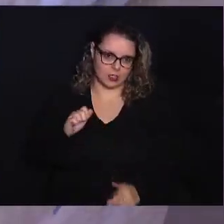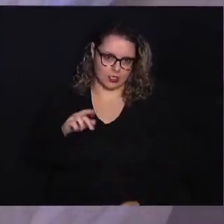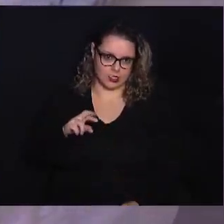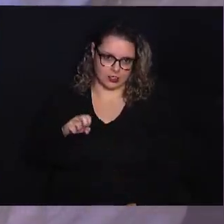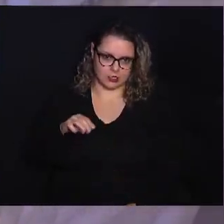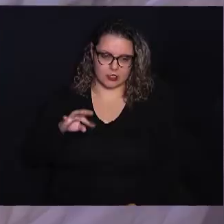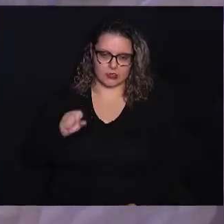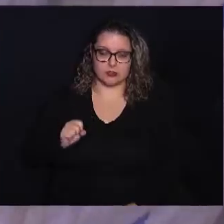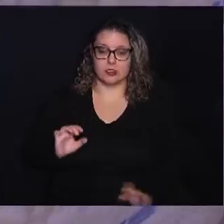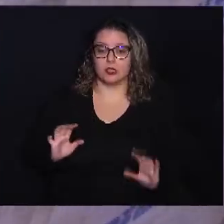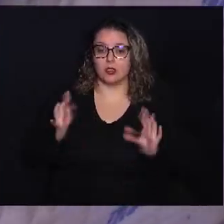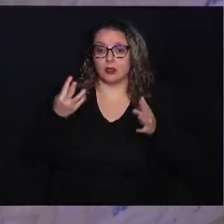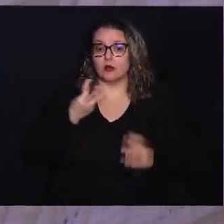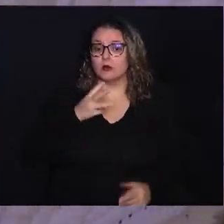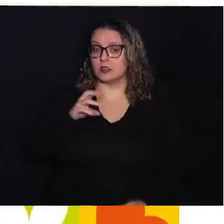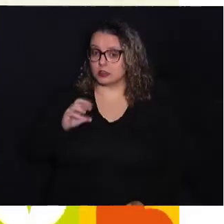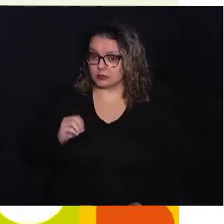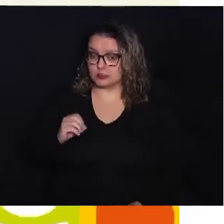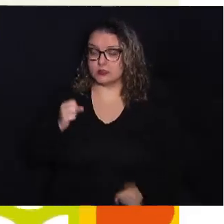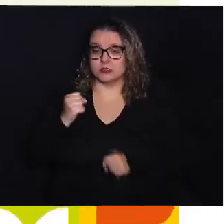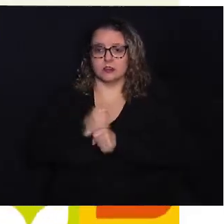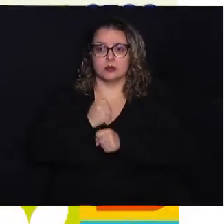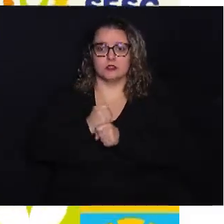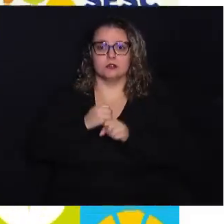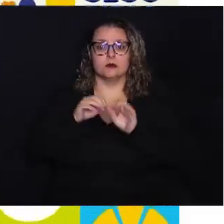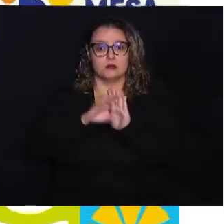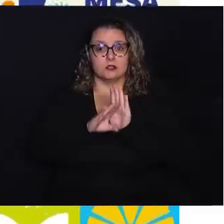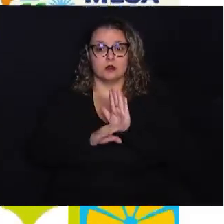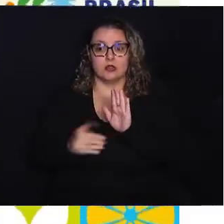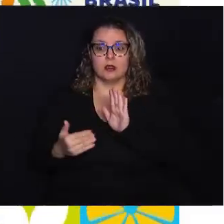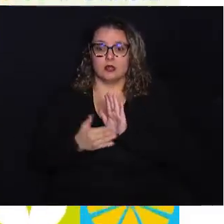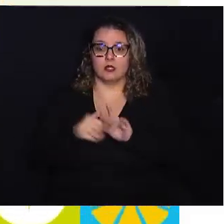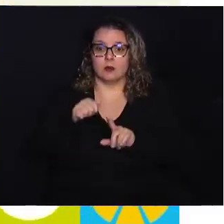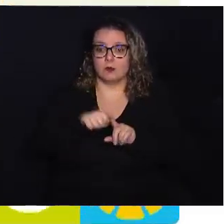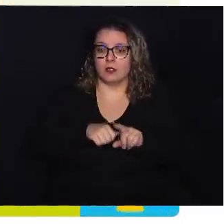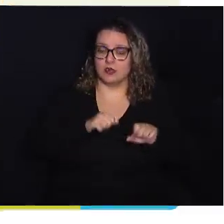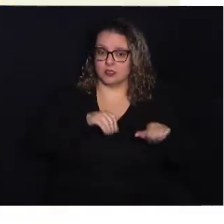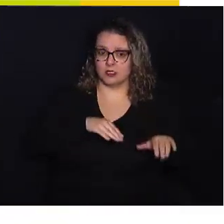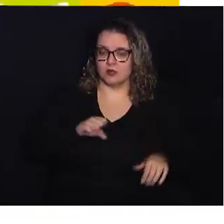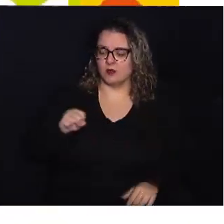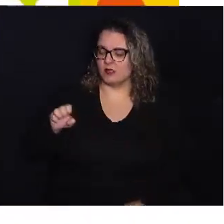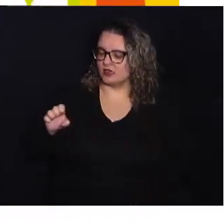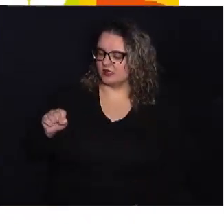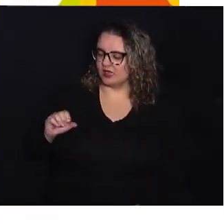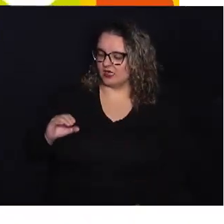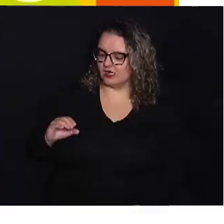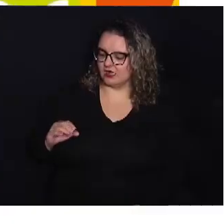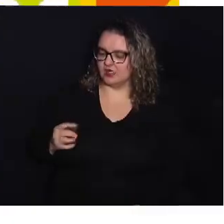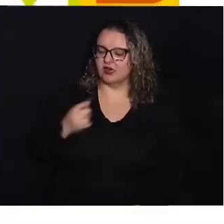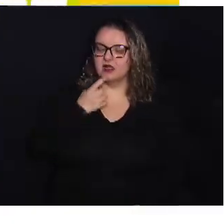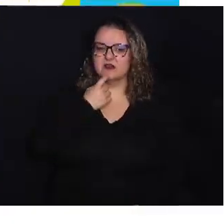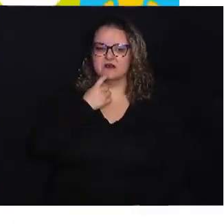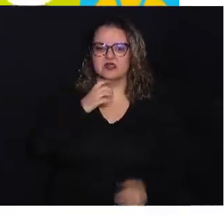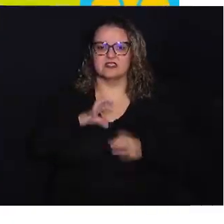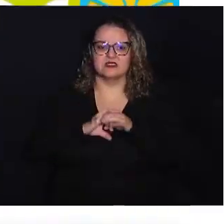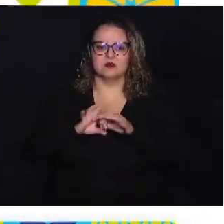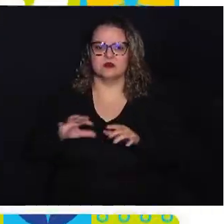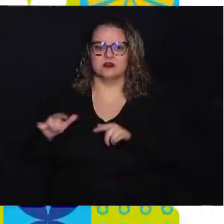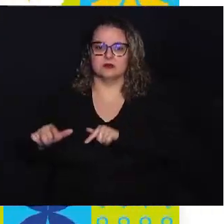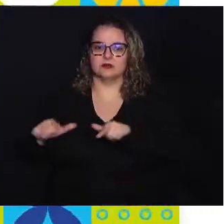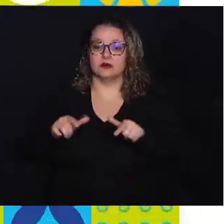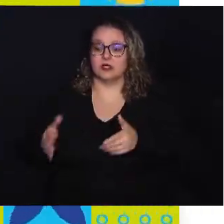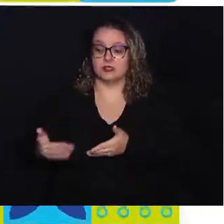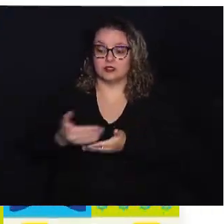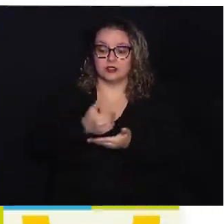anos do programa, até o mês de setembro o SESC Campinas disponibiliza pontos de arrecadação de alimentos